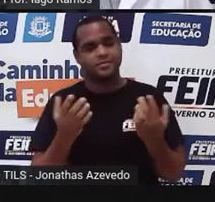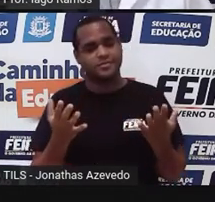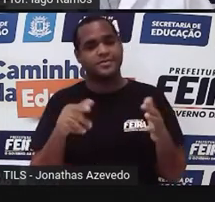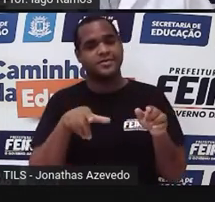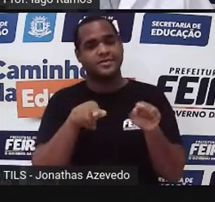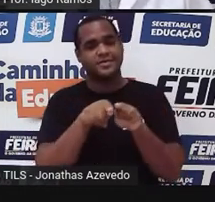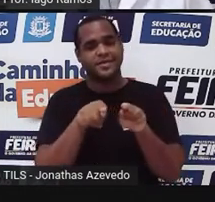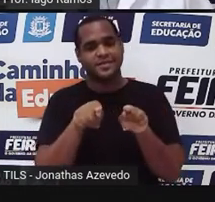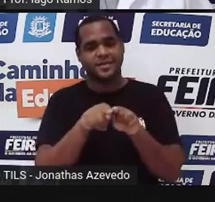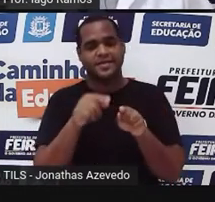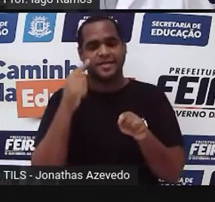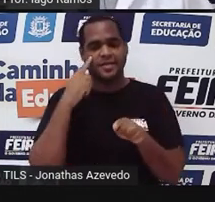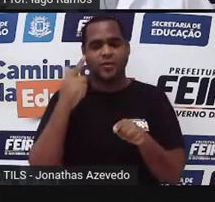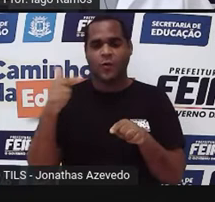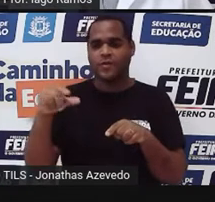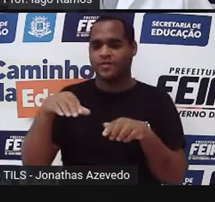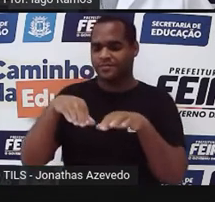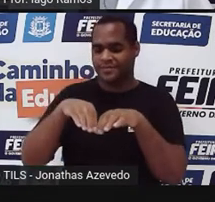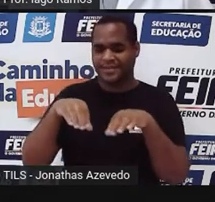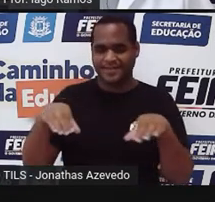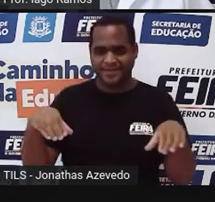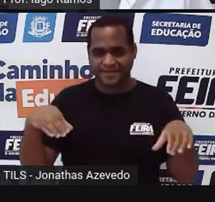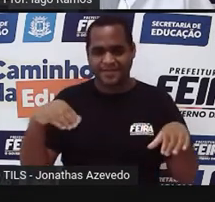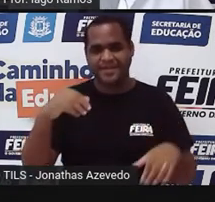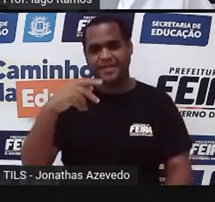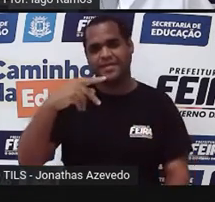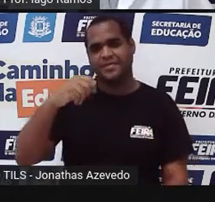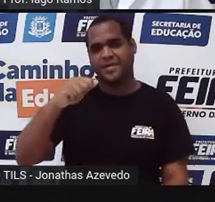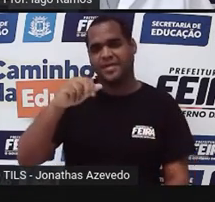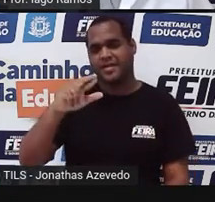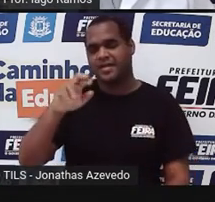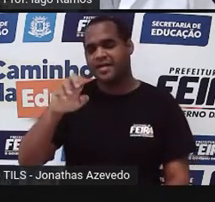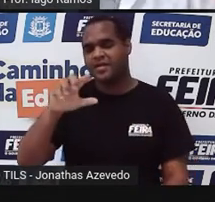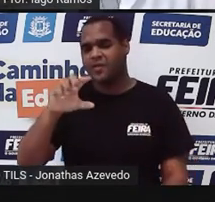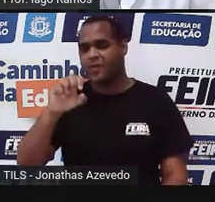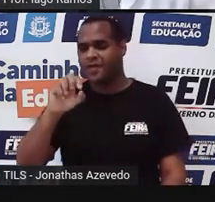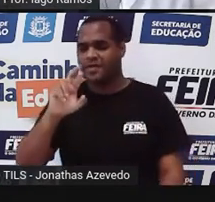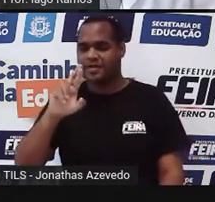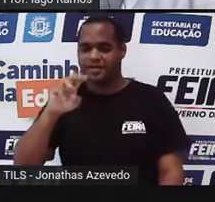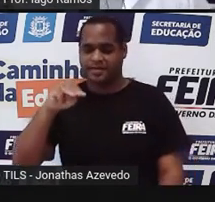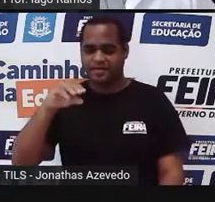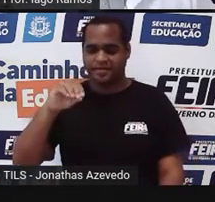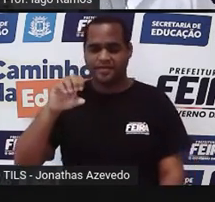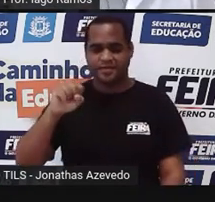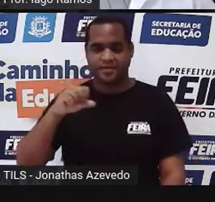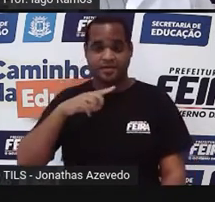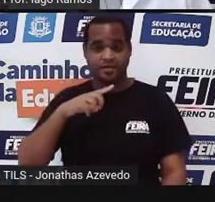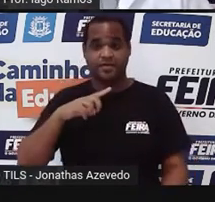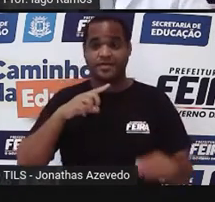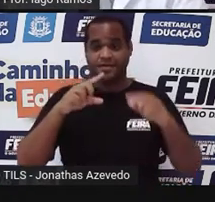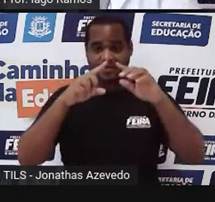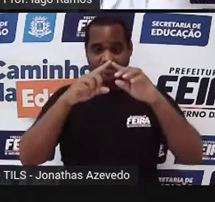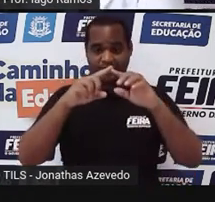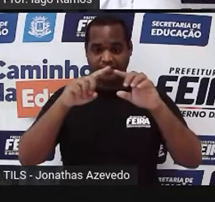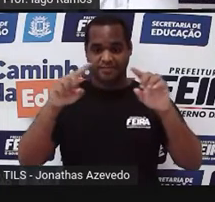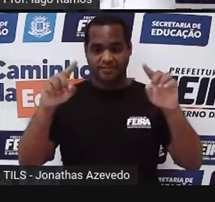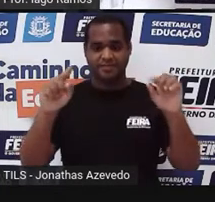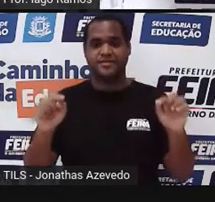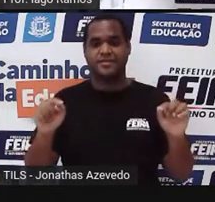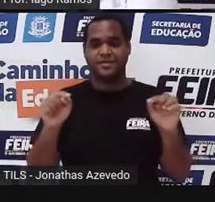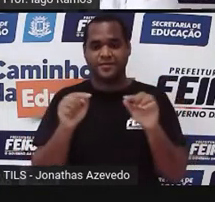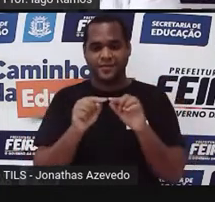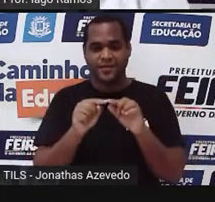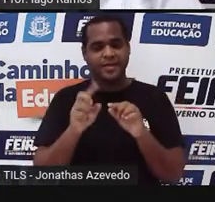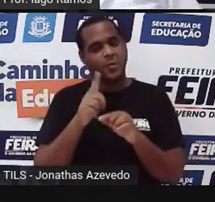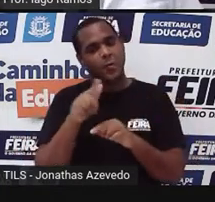também de paralelogramos. E, na verdade, tanto a área do retângulo como a área de um